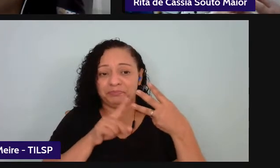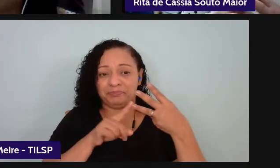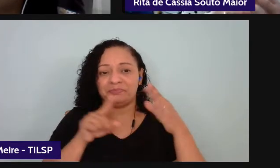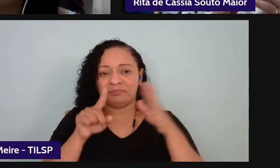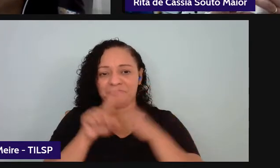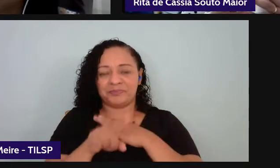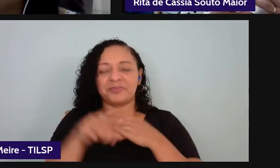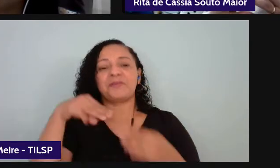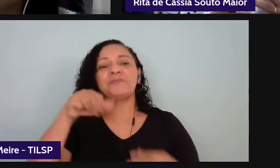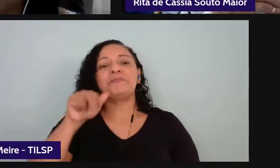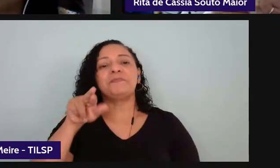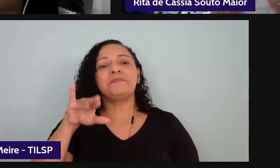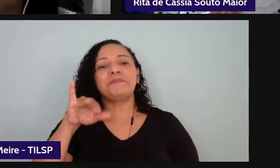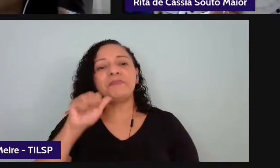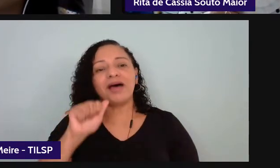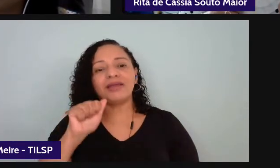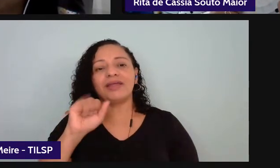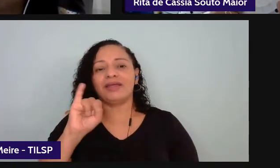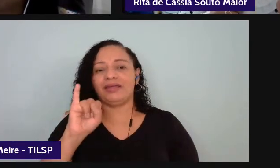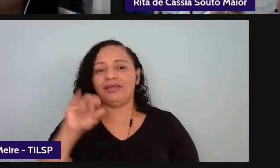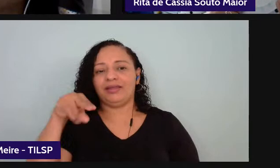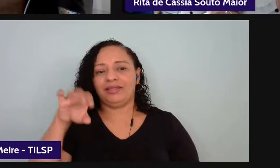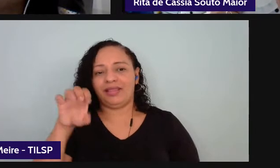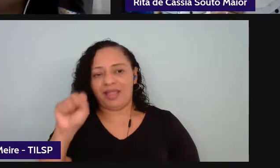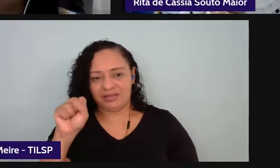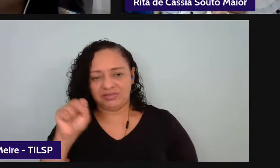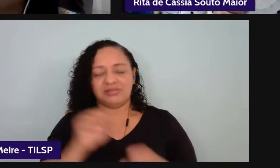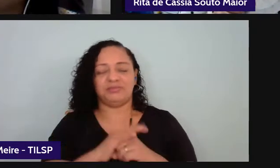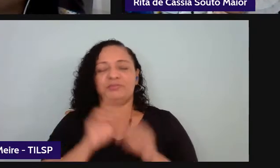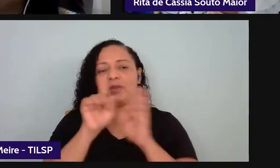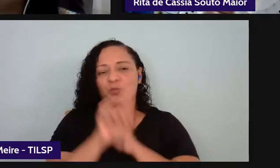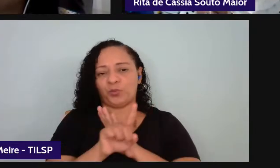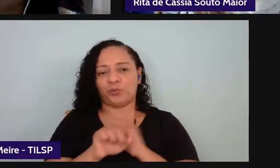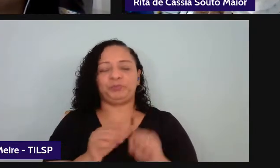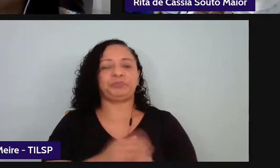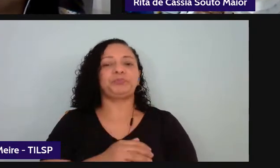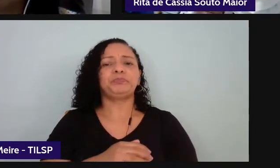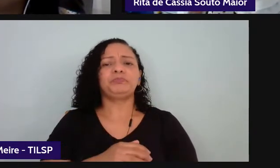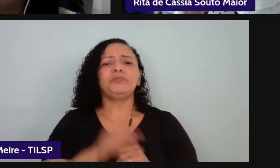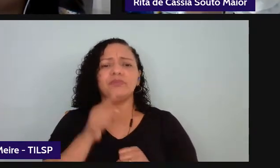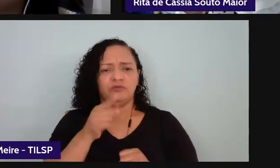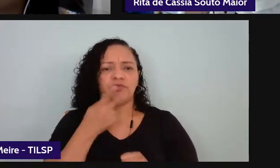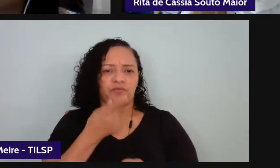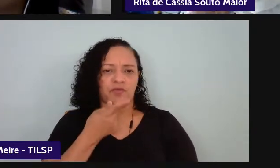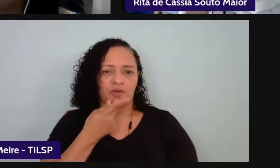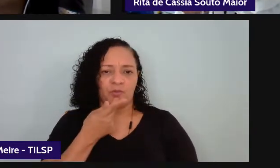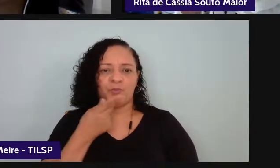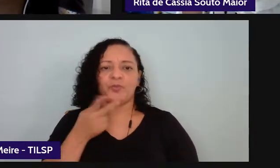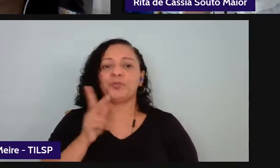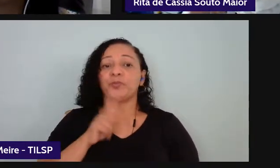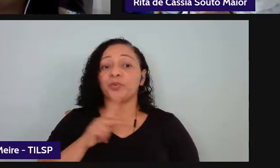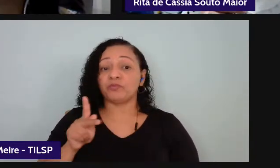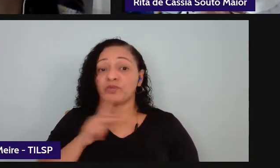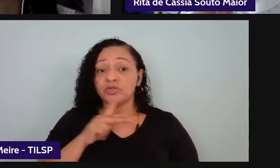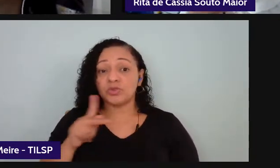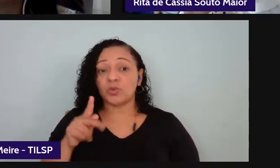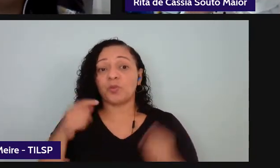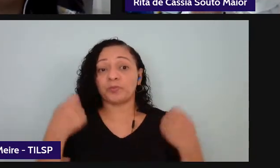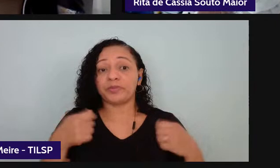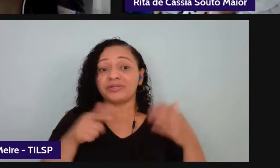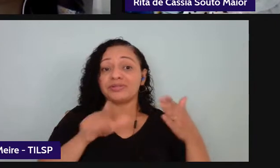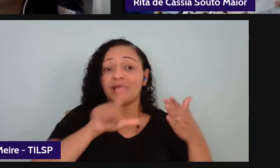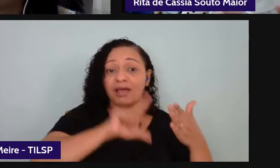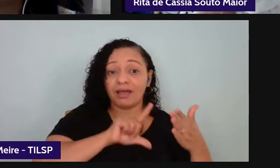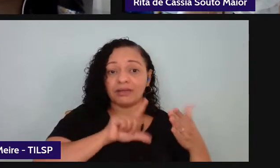Oliveira né que você fala assim que o professor ele demanda do professor uma leitura prévia uma